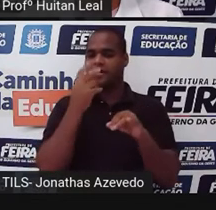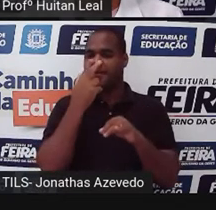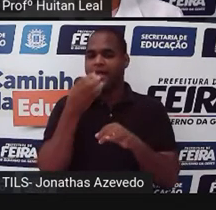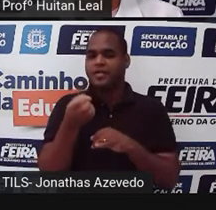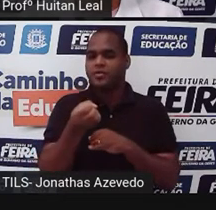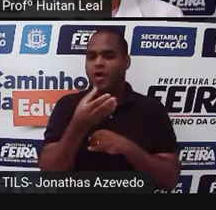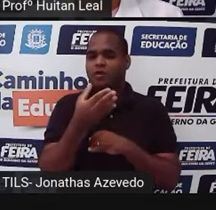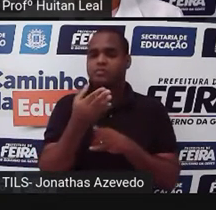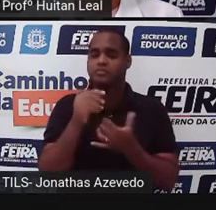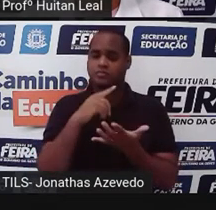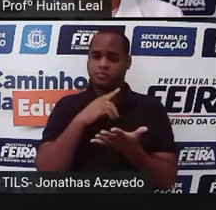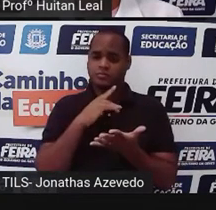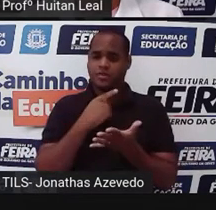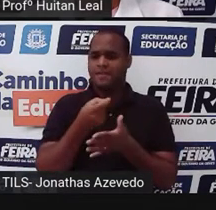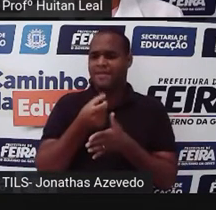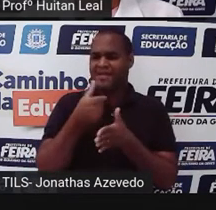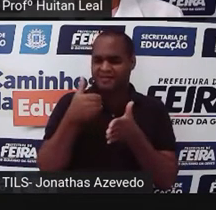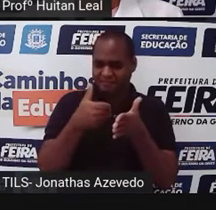recente.